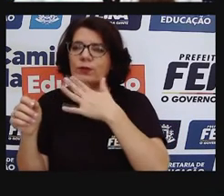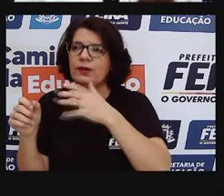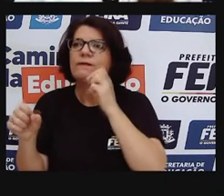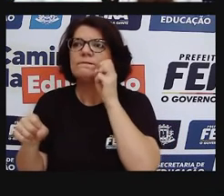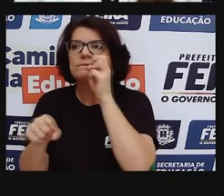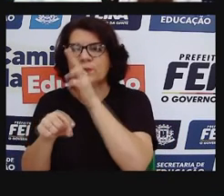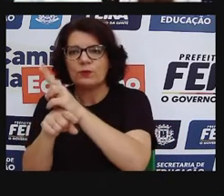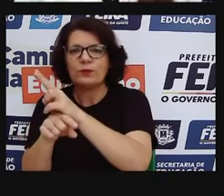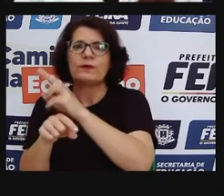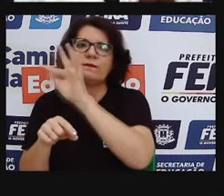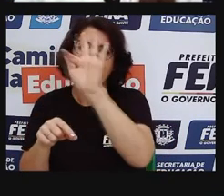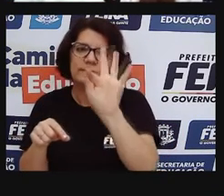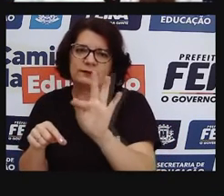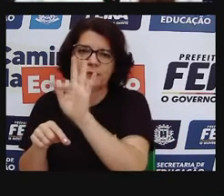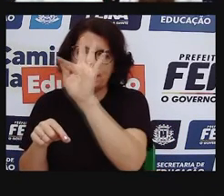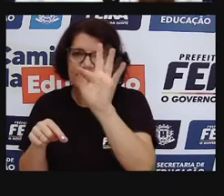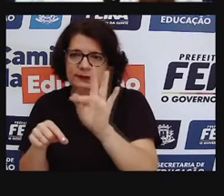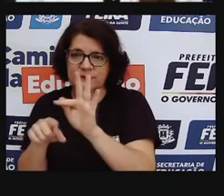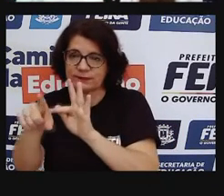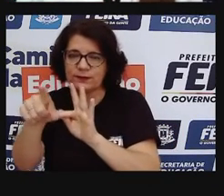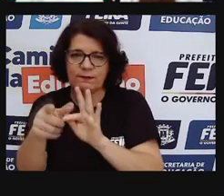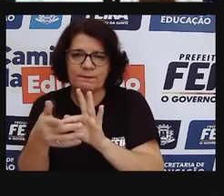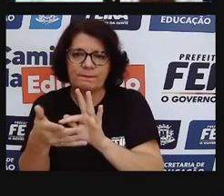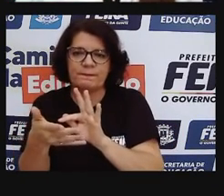de Belas Artes. Olha,